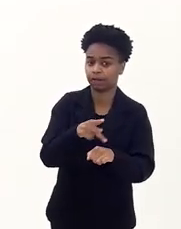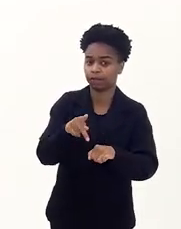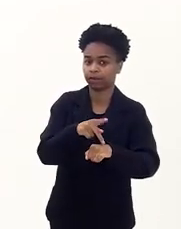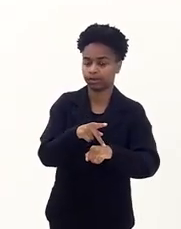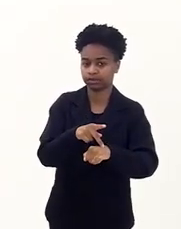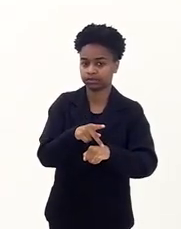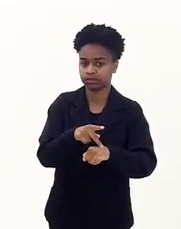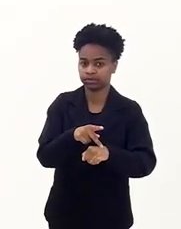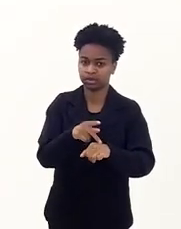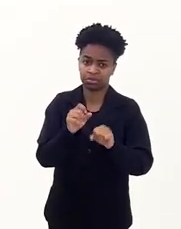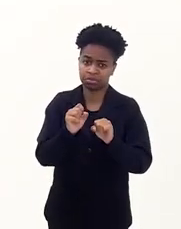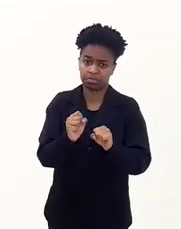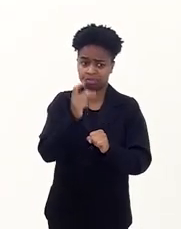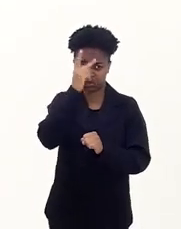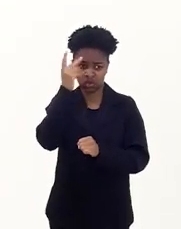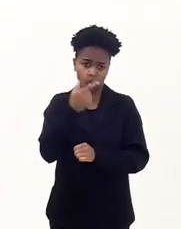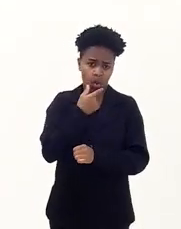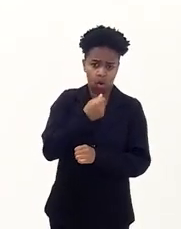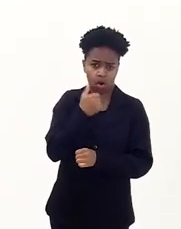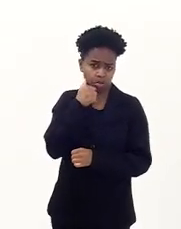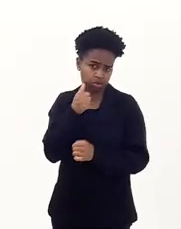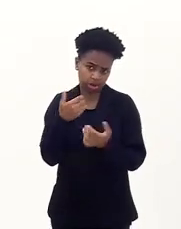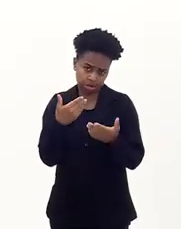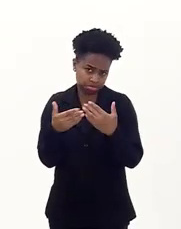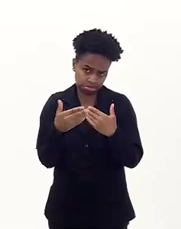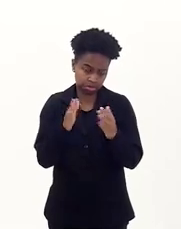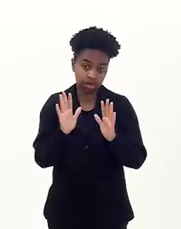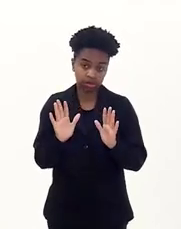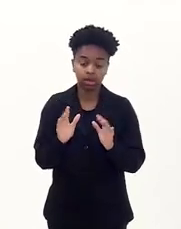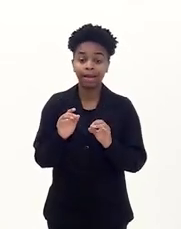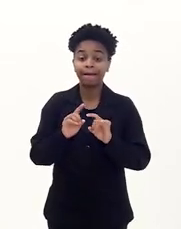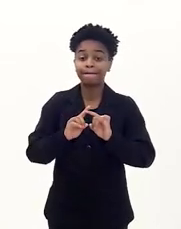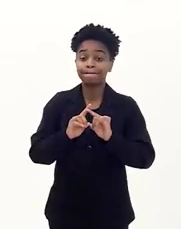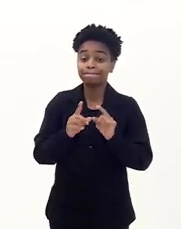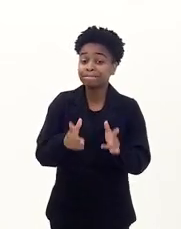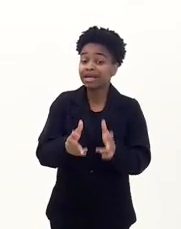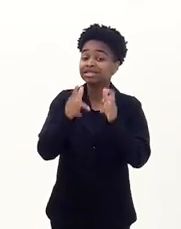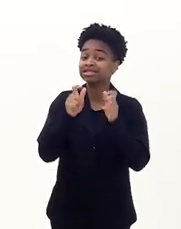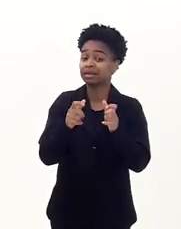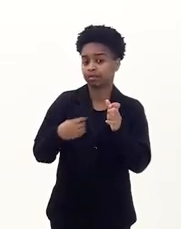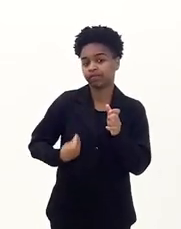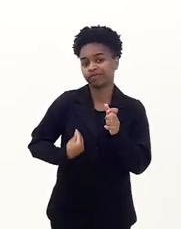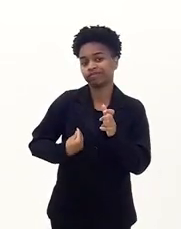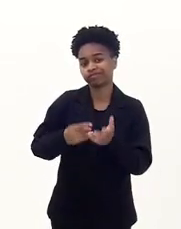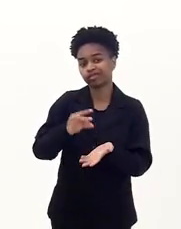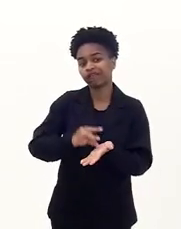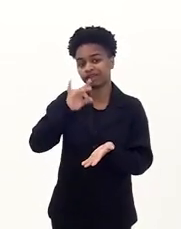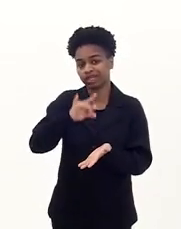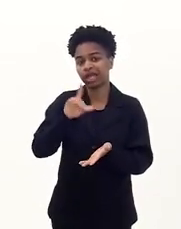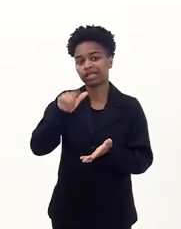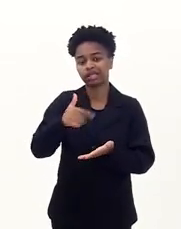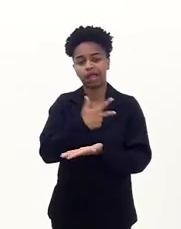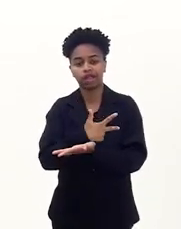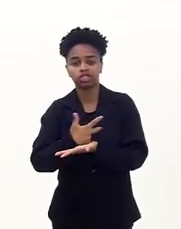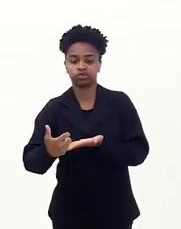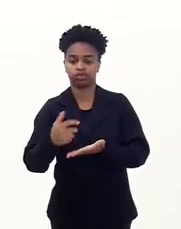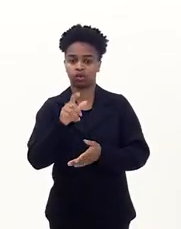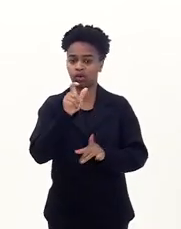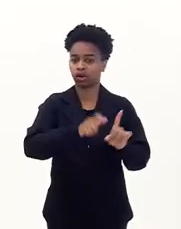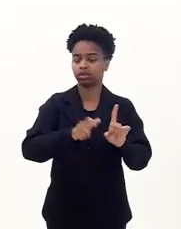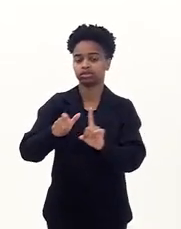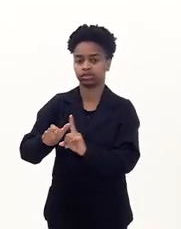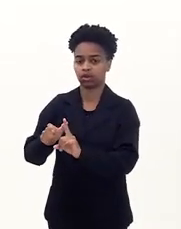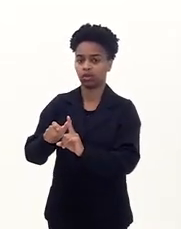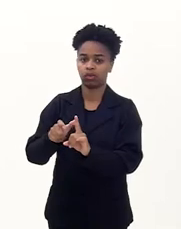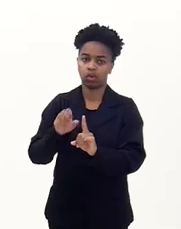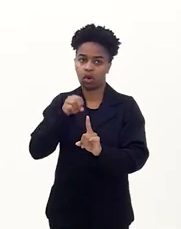a pessoa, o homem, a mulher, enfim, ele consegue entender que está passando por uma questão de exploração